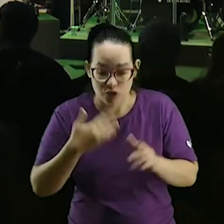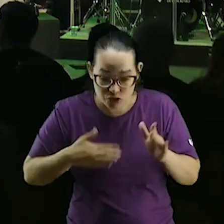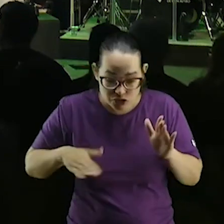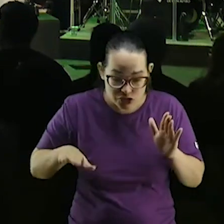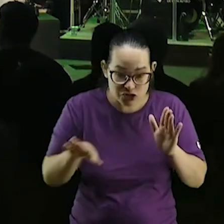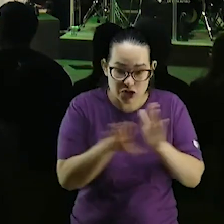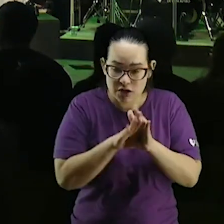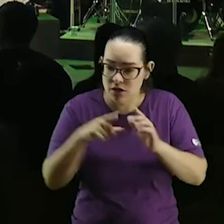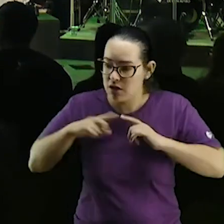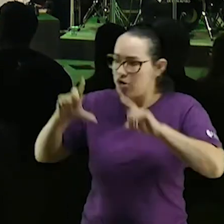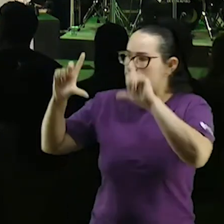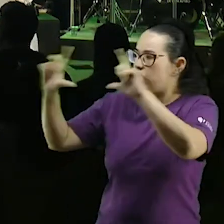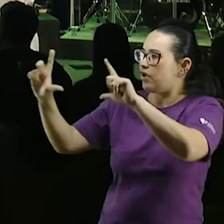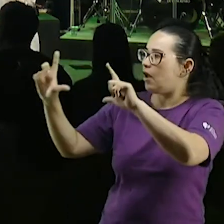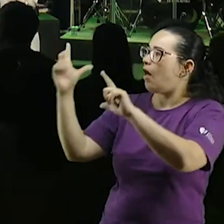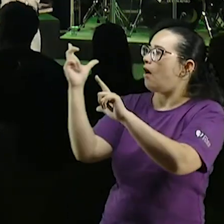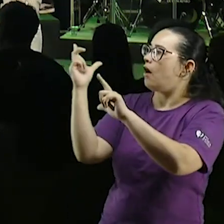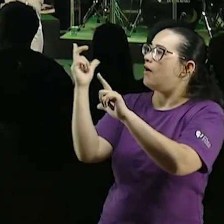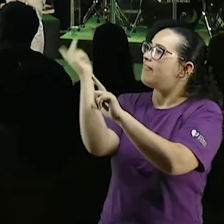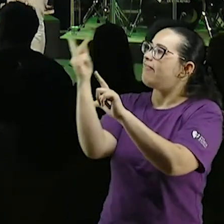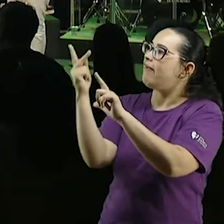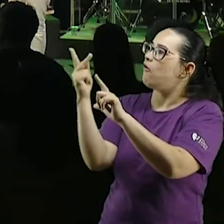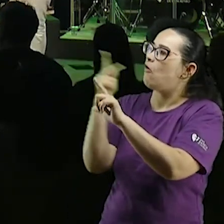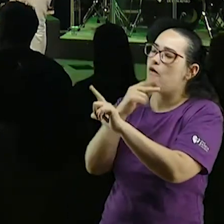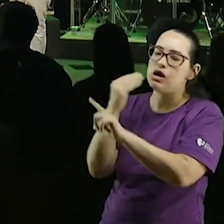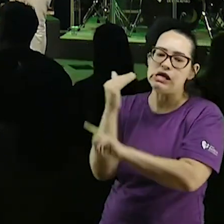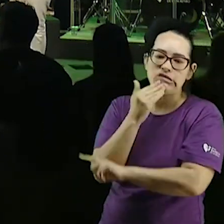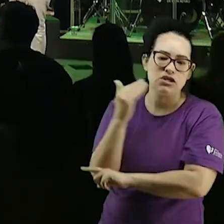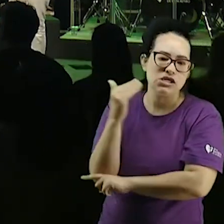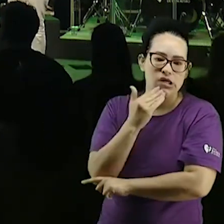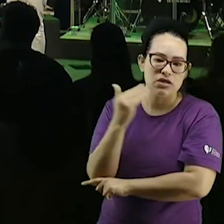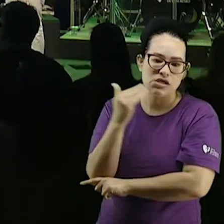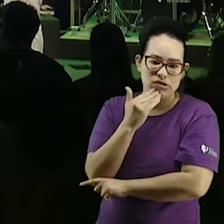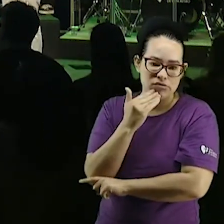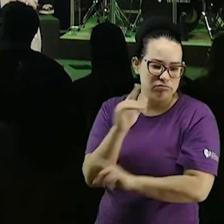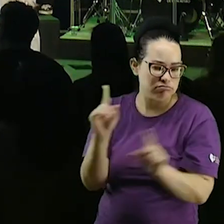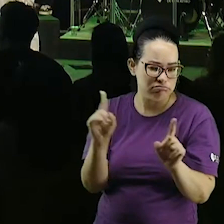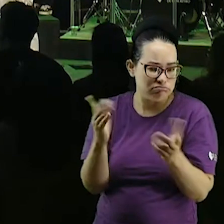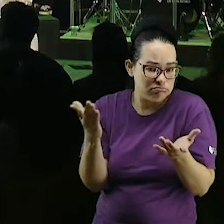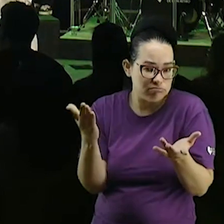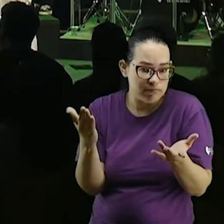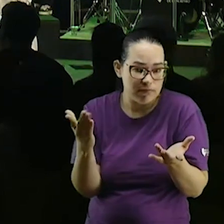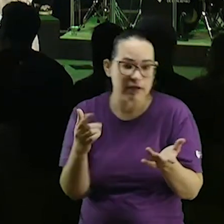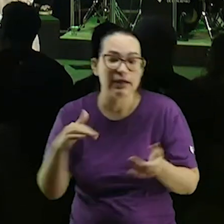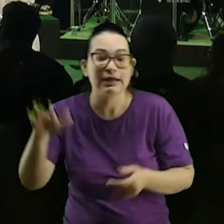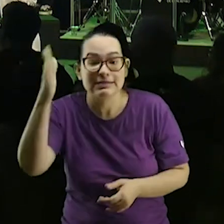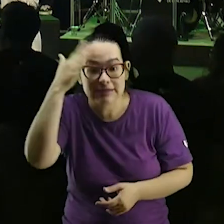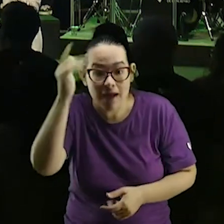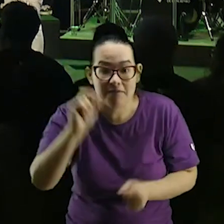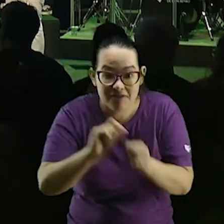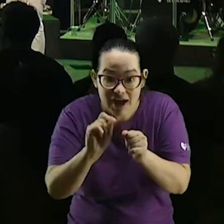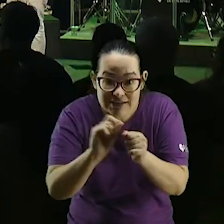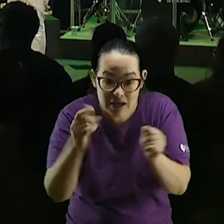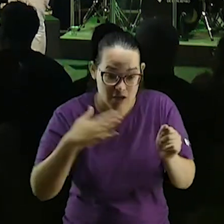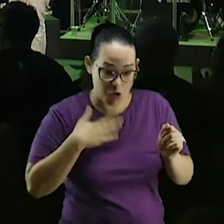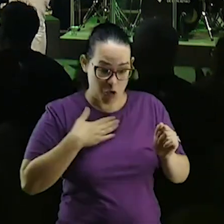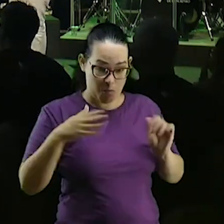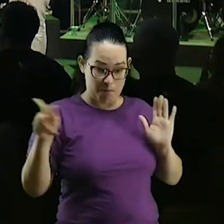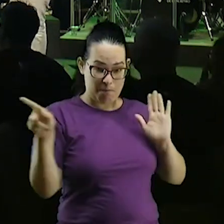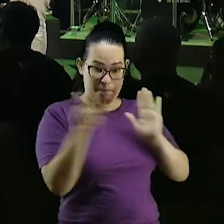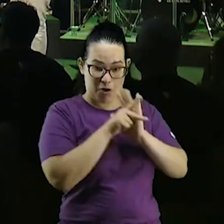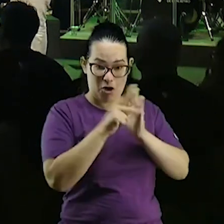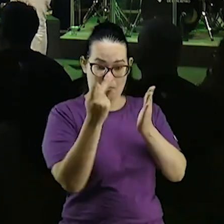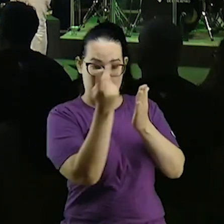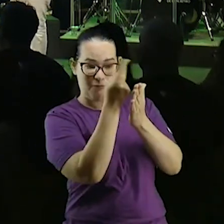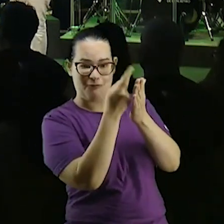slide mal feito já viram já viram isso sabe quem faz os slides ó o bonitinho aqui e as vezes